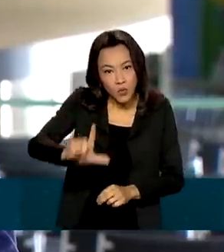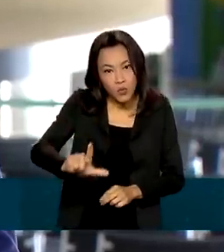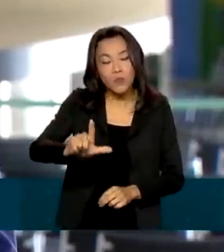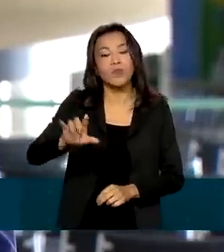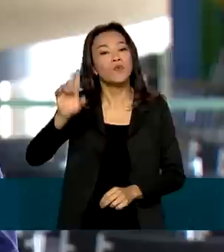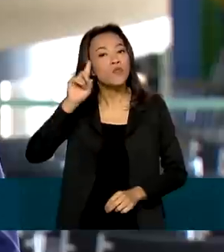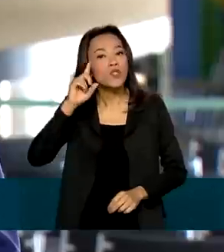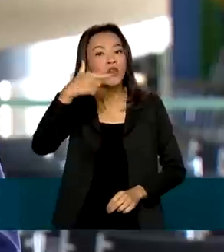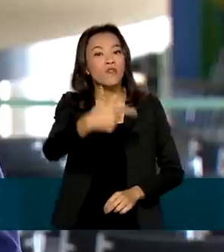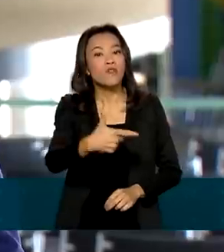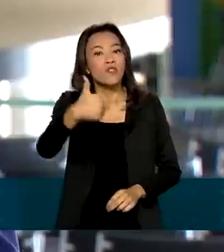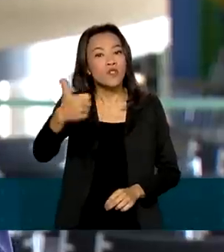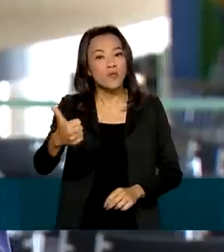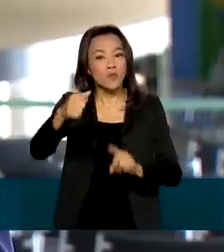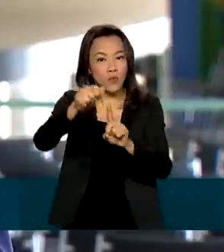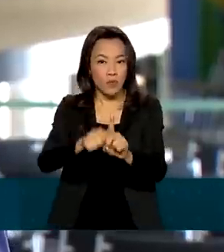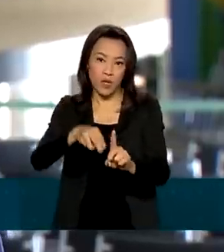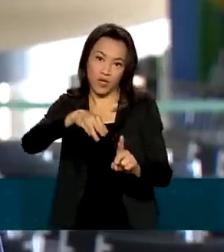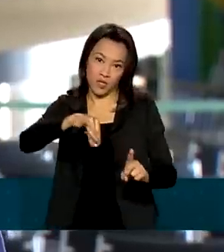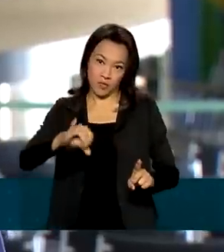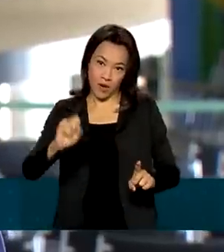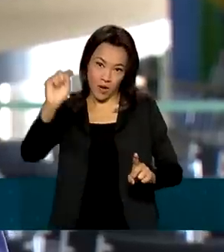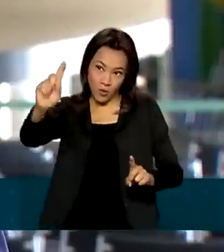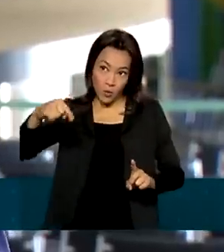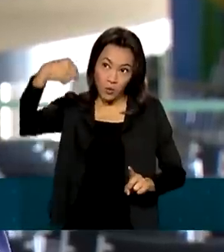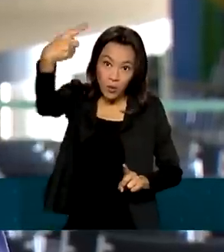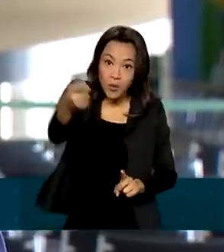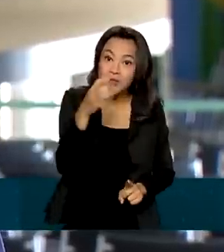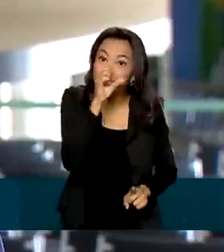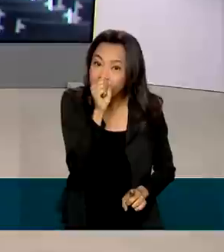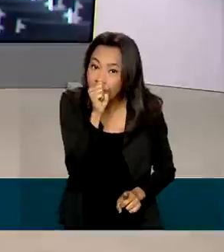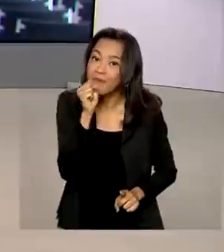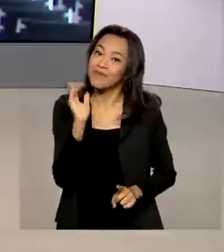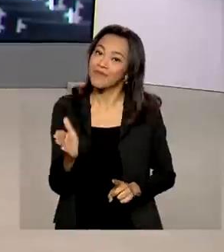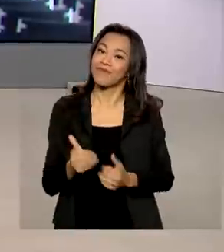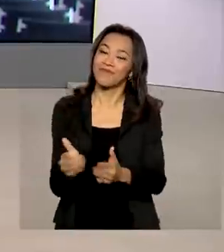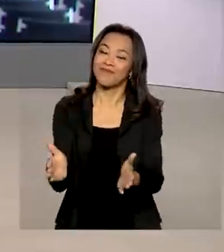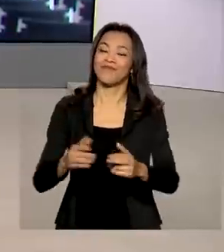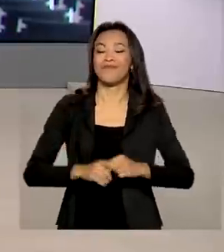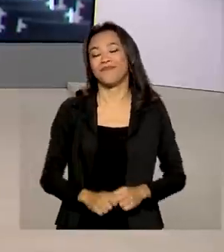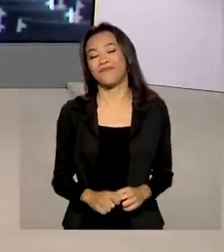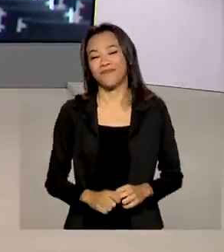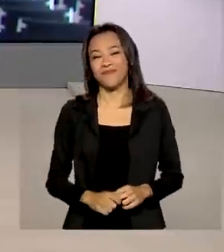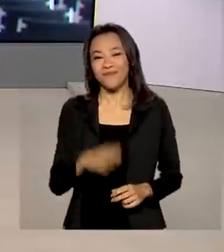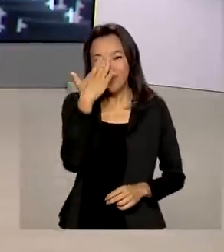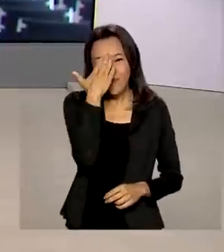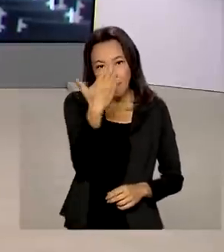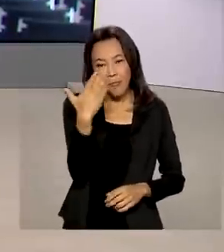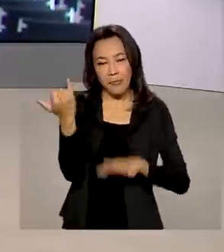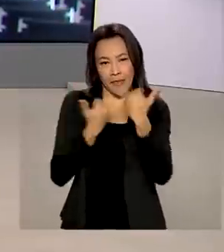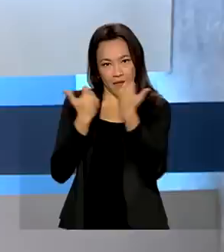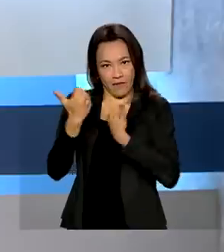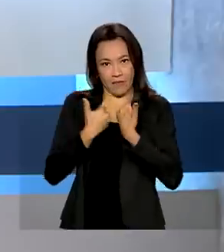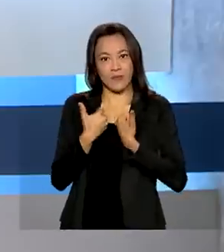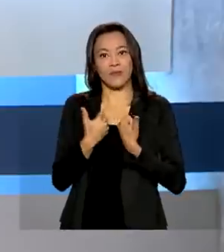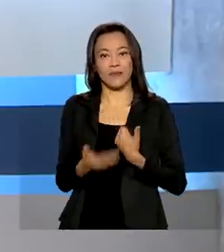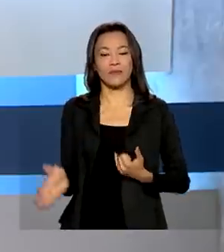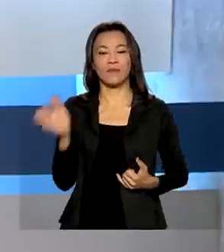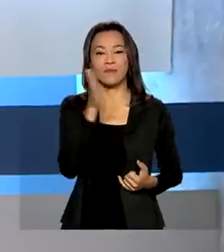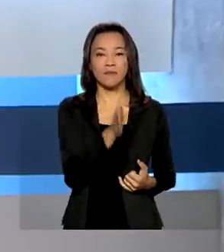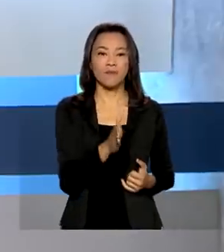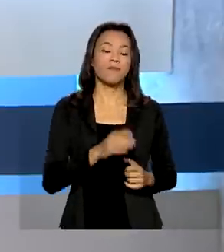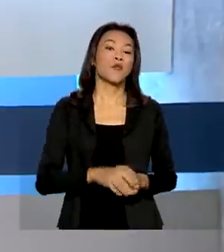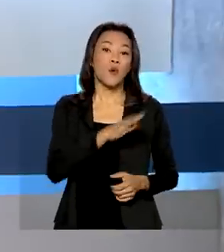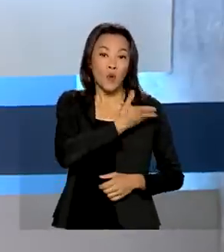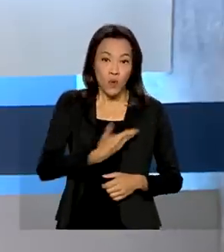no dia 21 de maio, ou seja, já no próximo sábado. Natália. Obrigada, Glauco, pelas informações. E o